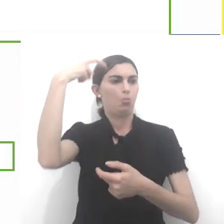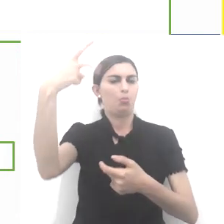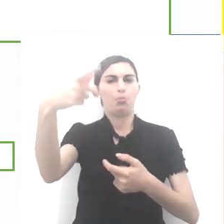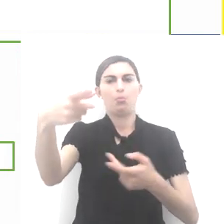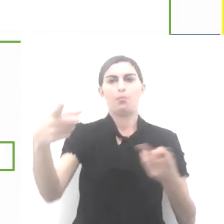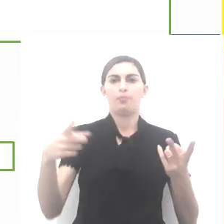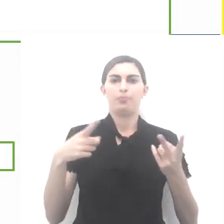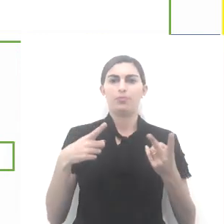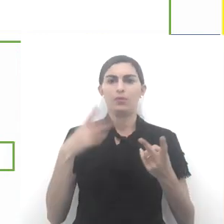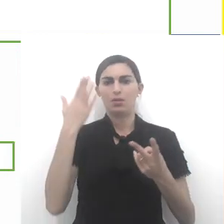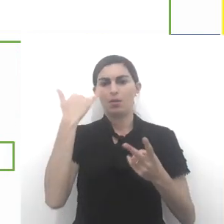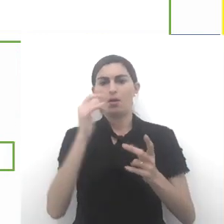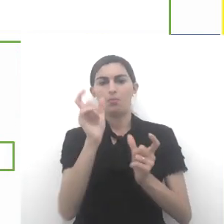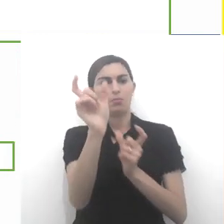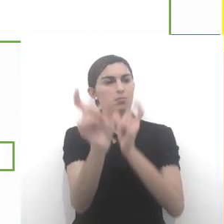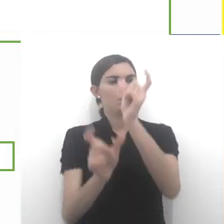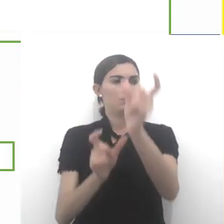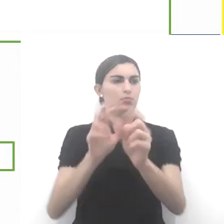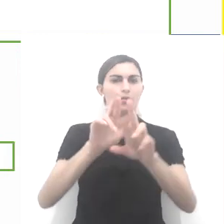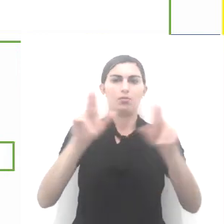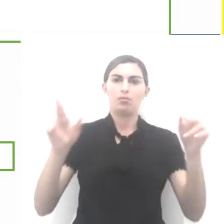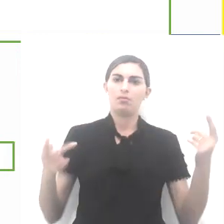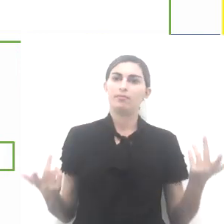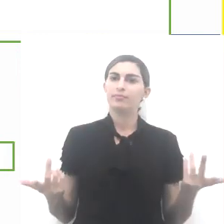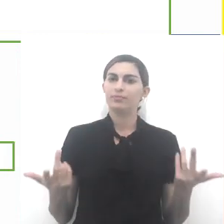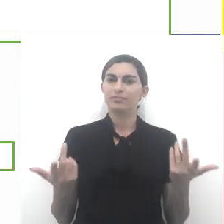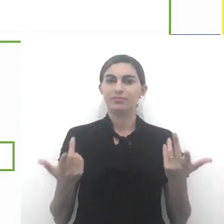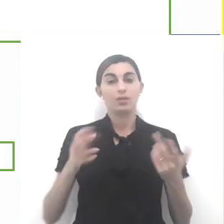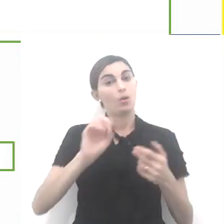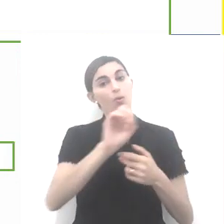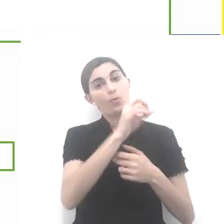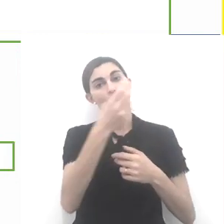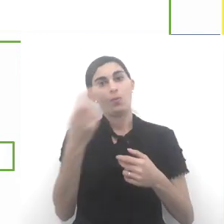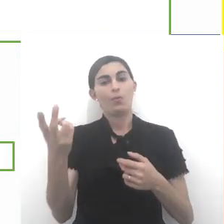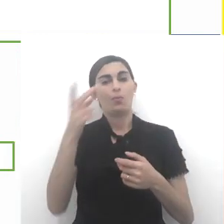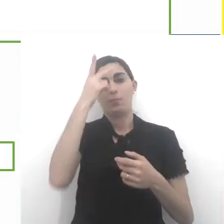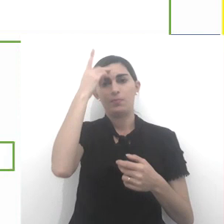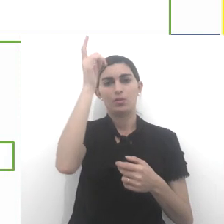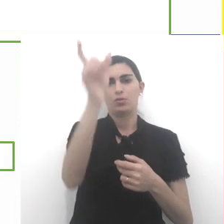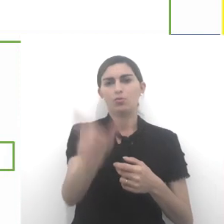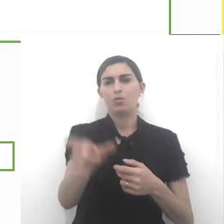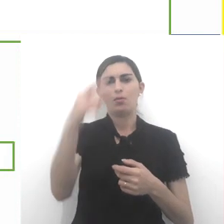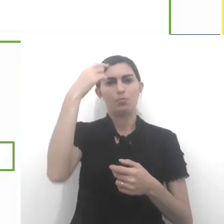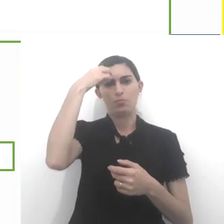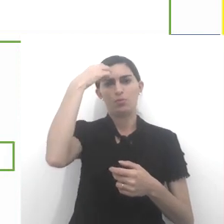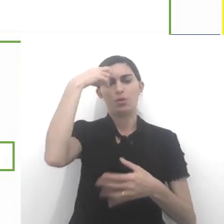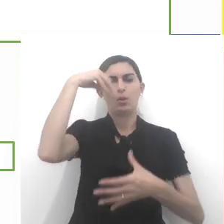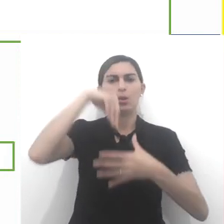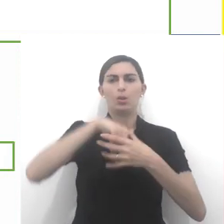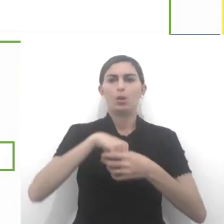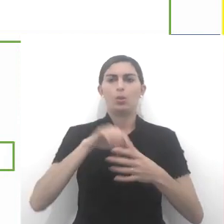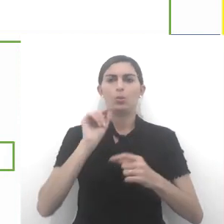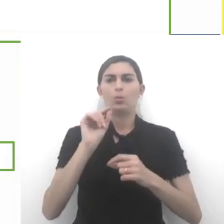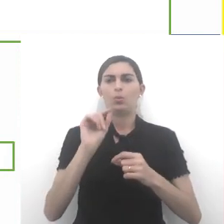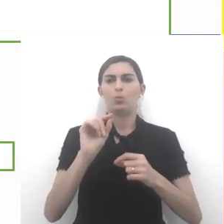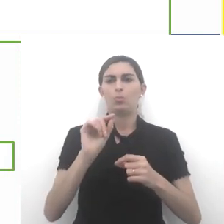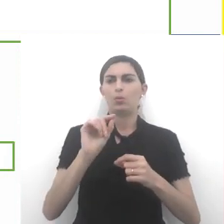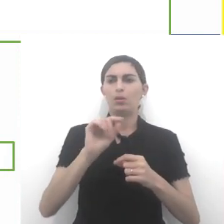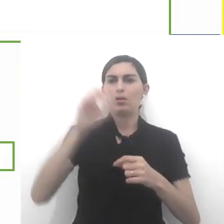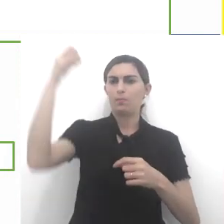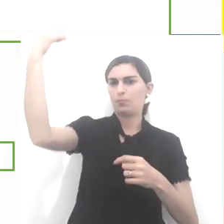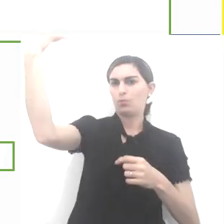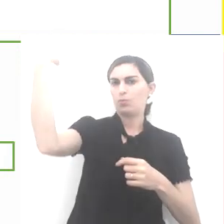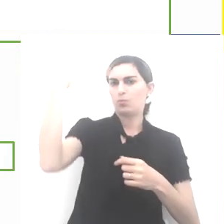portadores das palavras dos deuses, ou como alguém dotado de natureza quase que